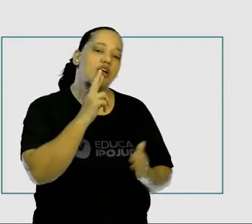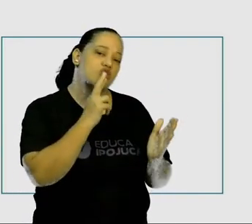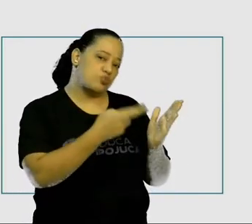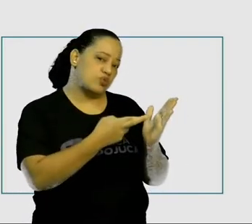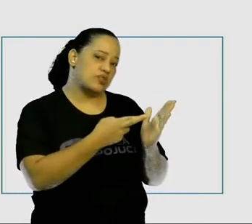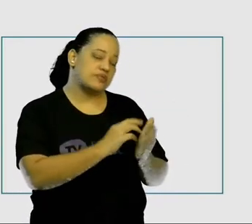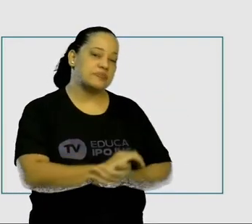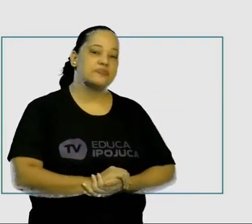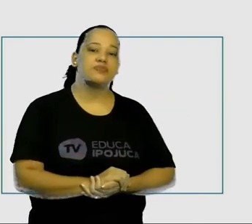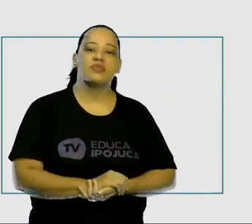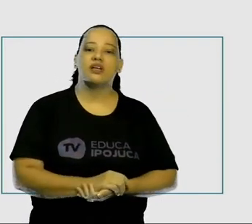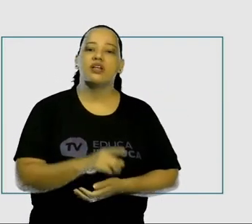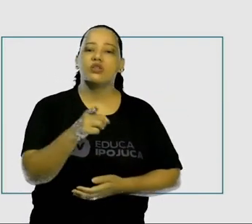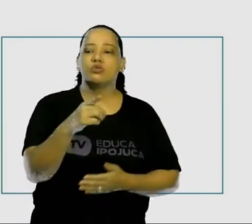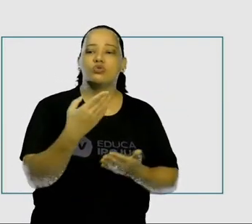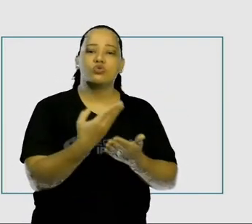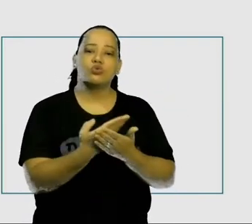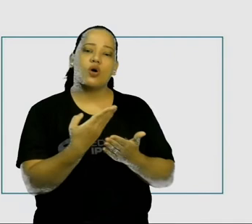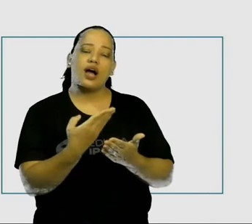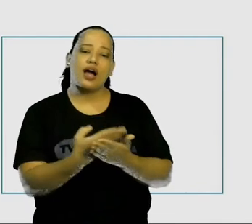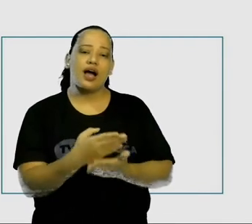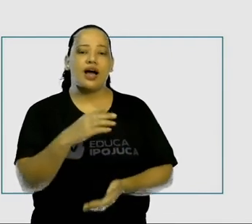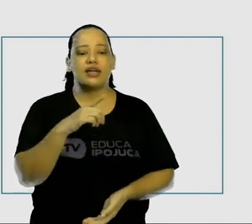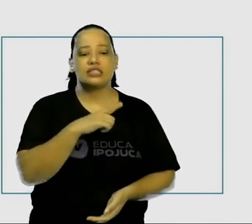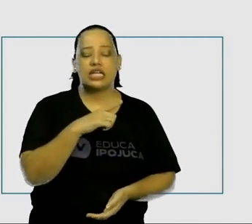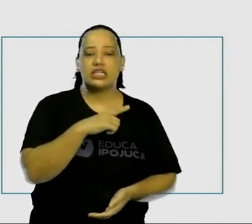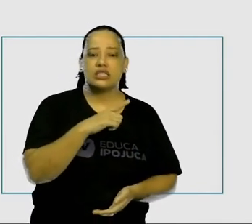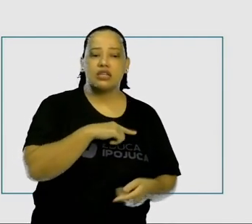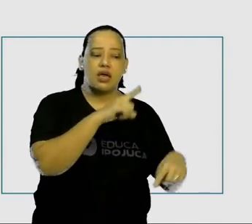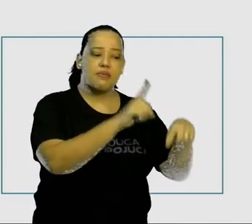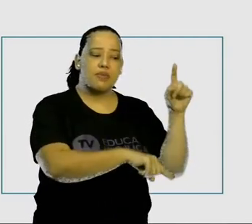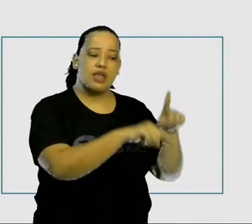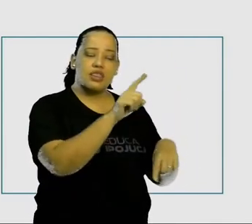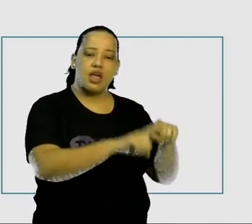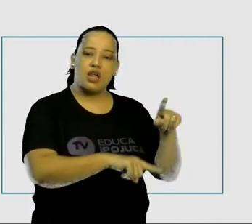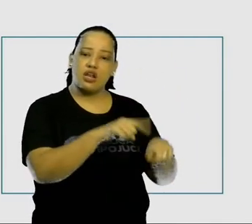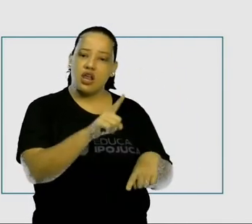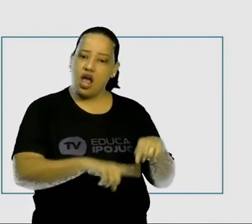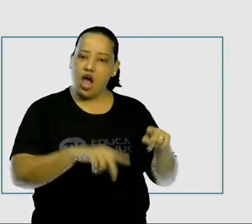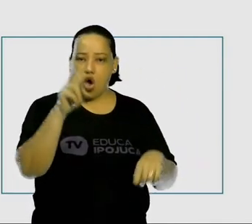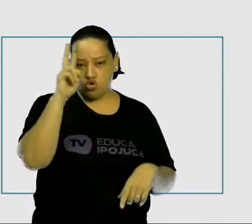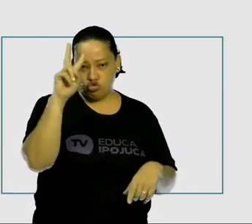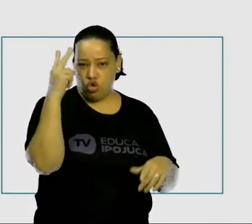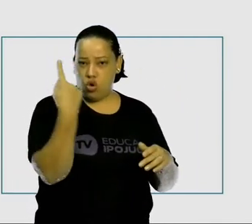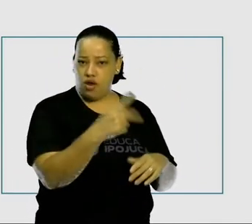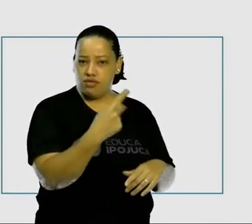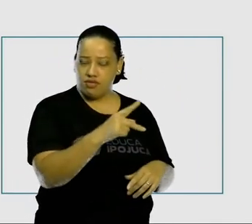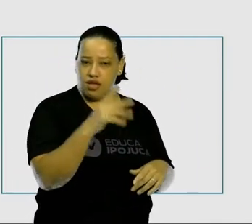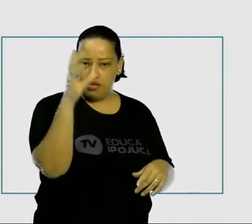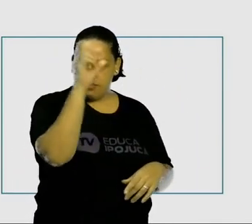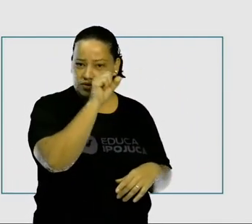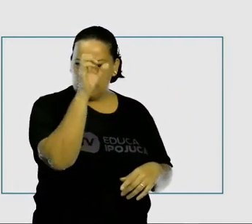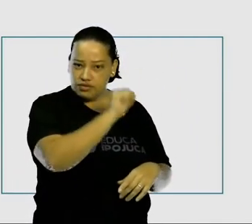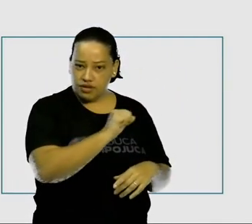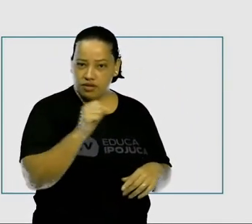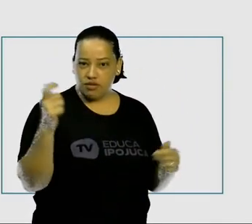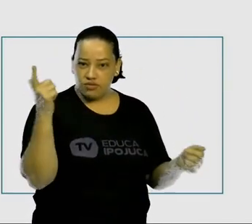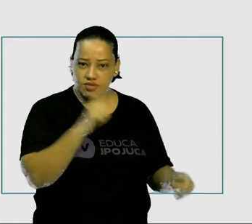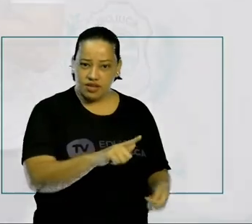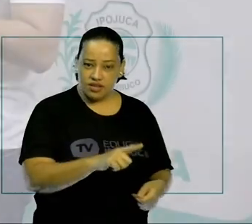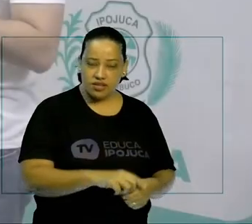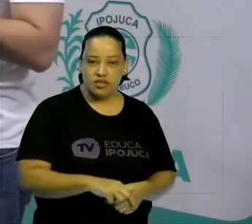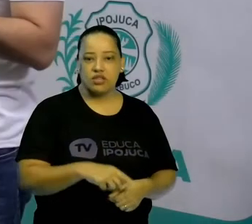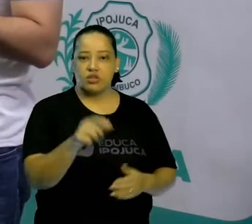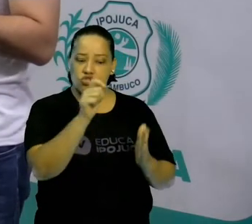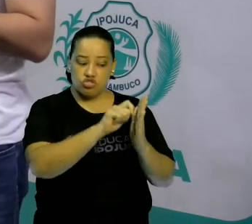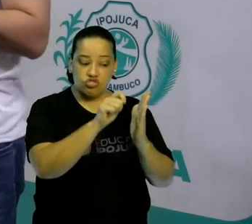caderno. Na sua casa, existe alguma fonte histórica? Escreva em seu caderno quais fontes históricas